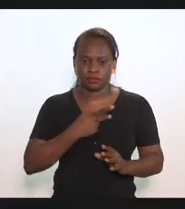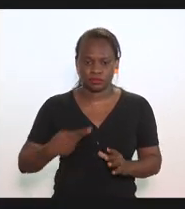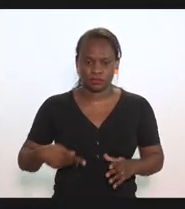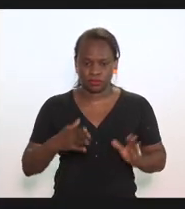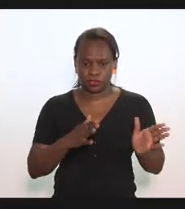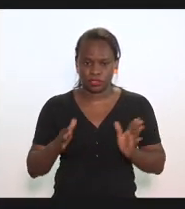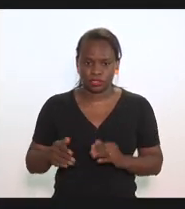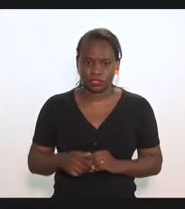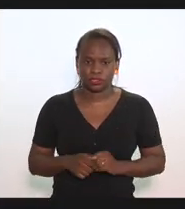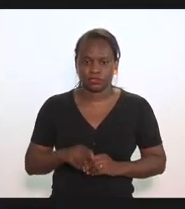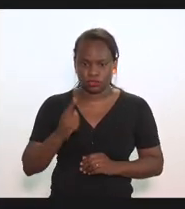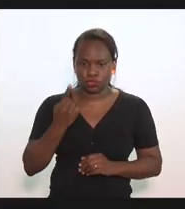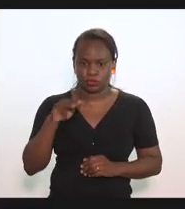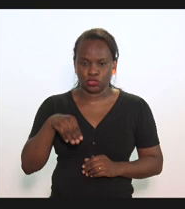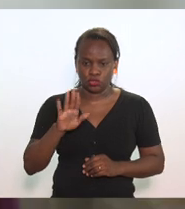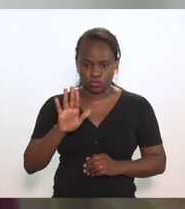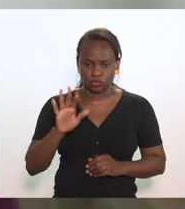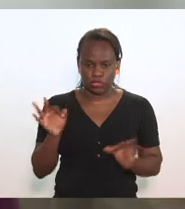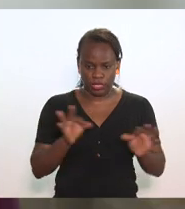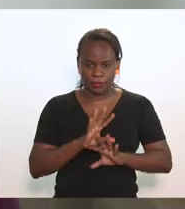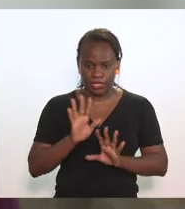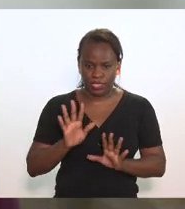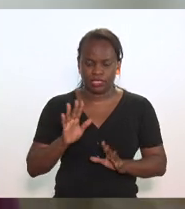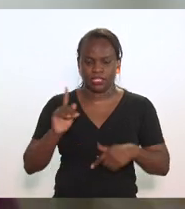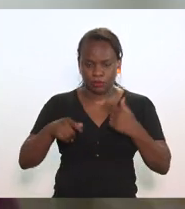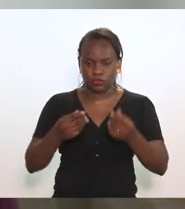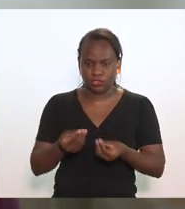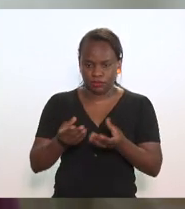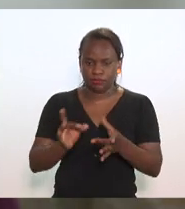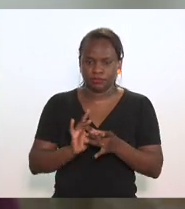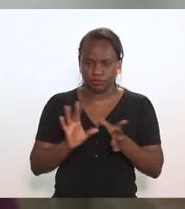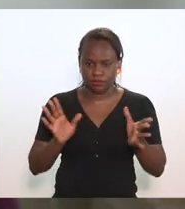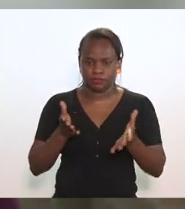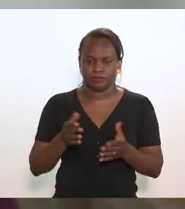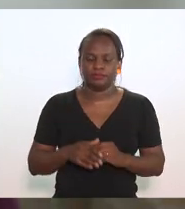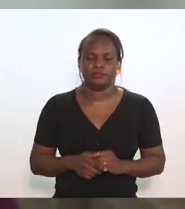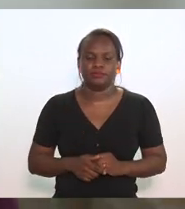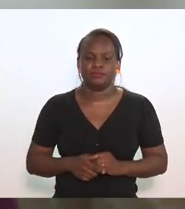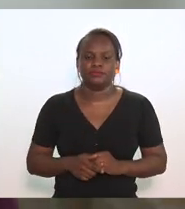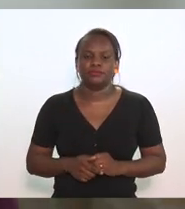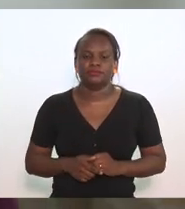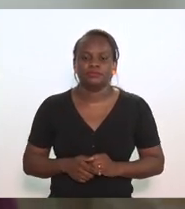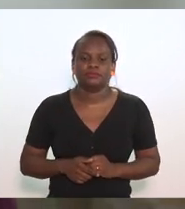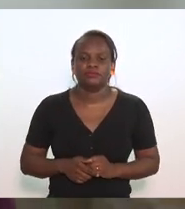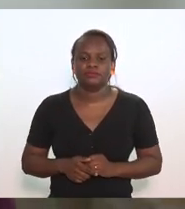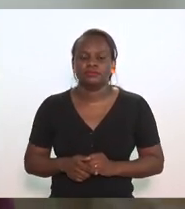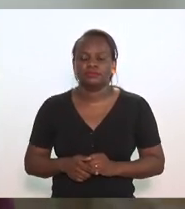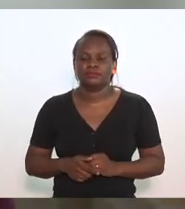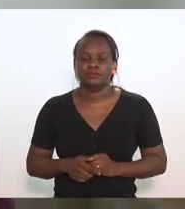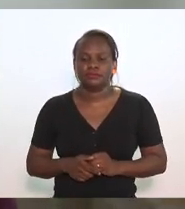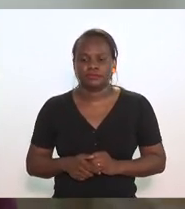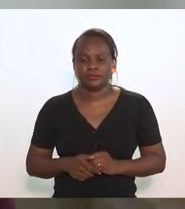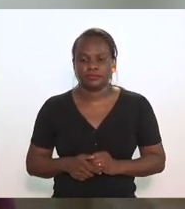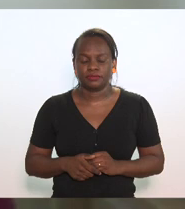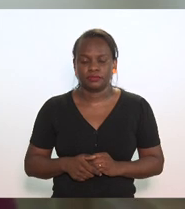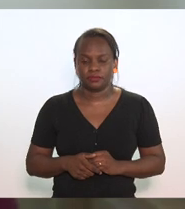ordem só um minutinho deixa eu só concluir minha fala e vou dar pela ordem a vossa excelência